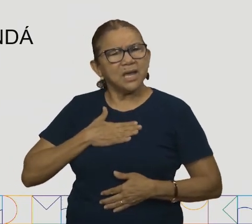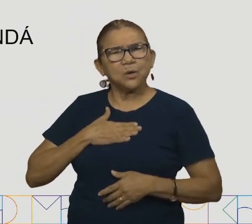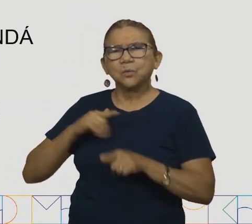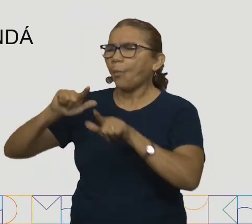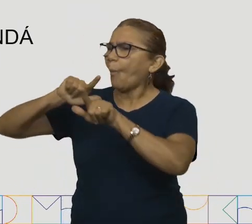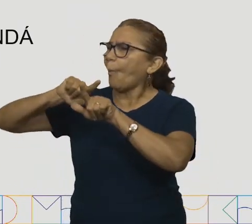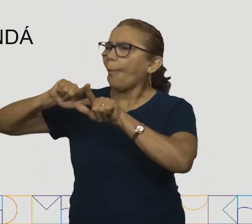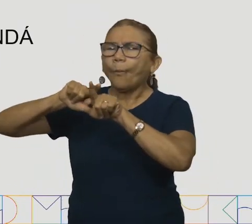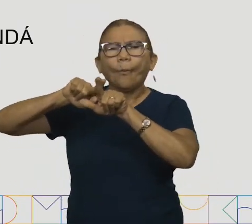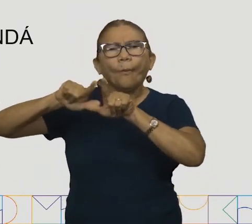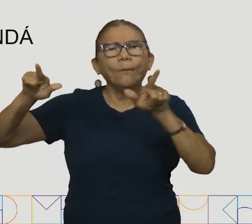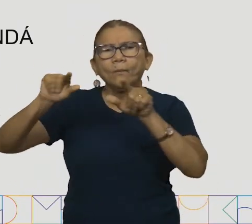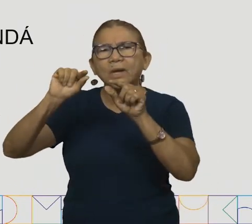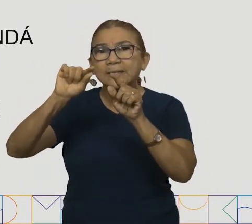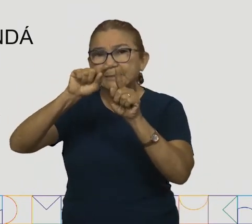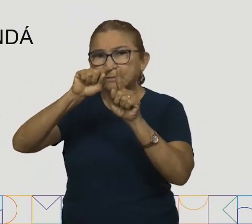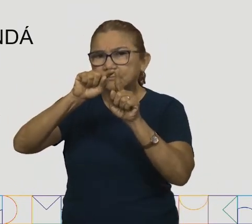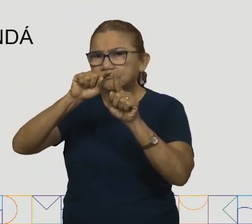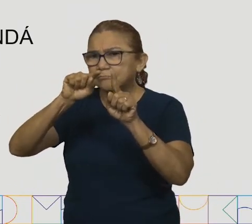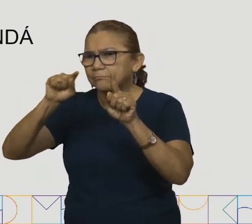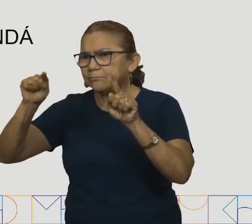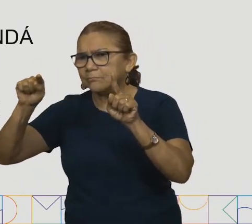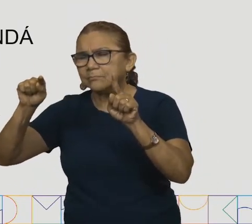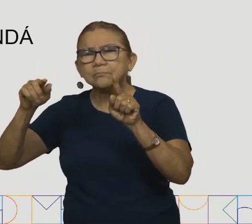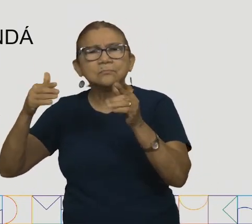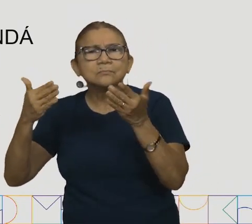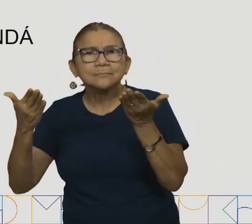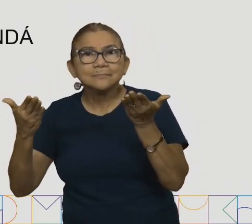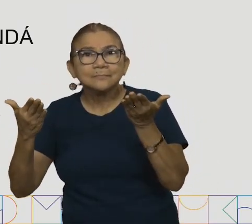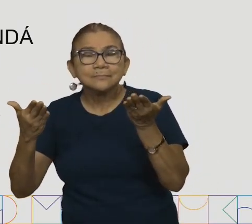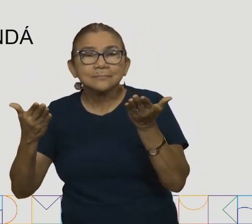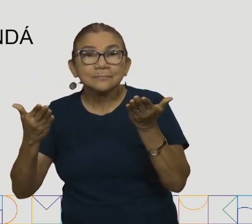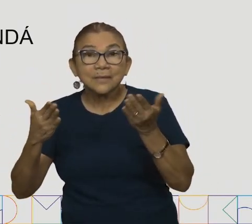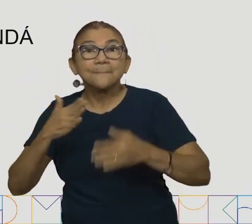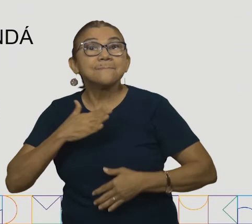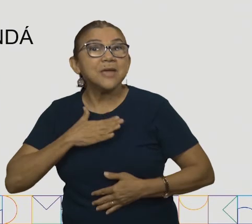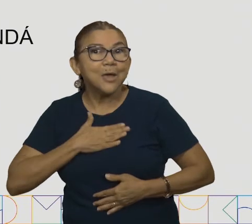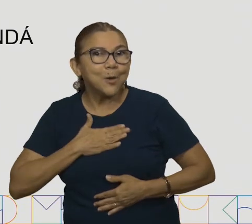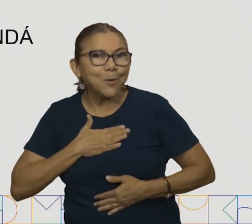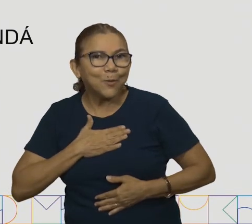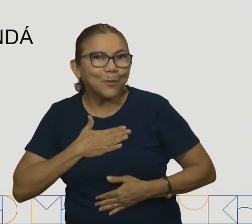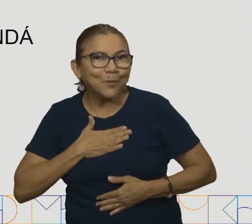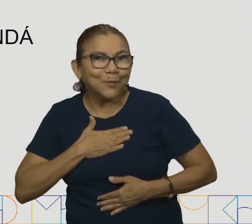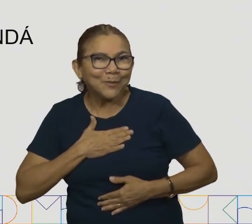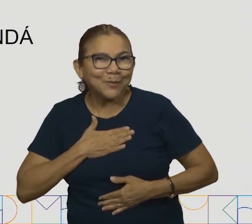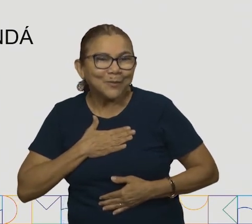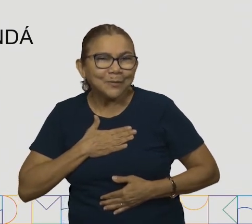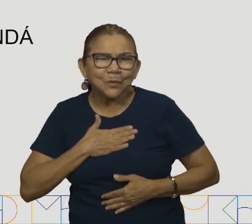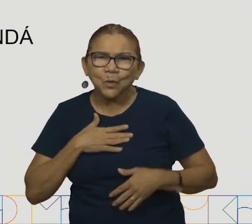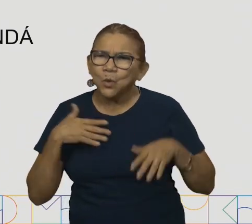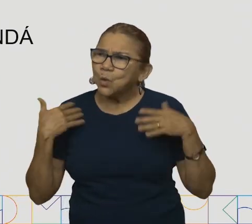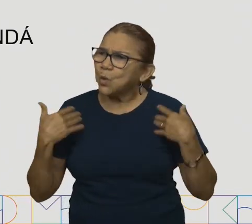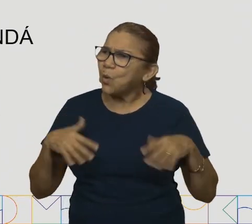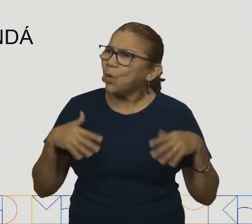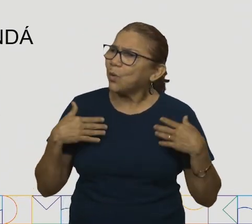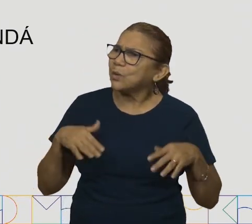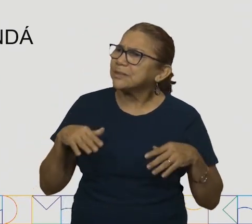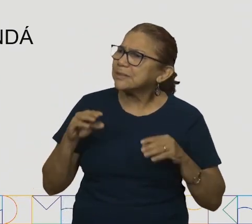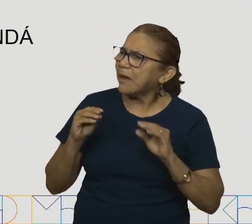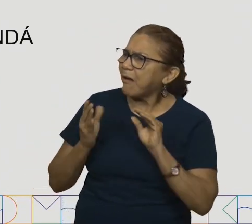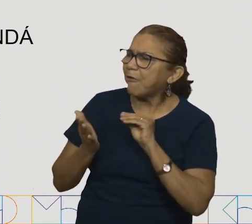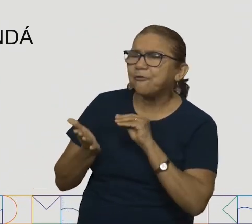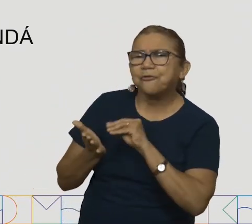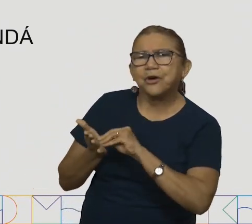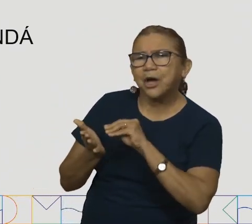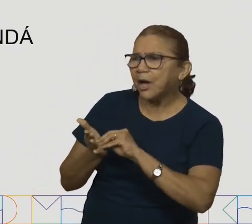que é isso, crianças? Vamos ver daqui a pouquinho, tá bom? E agora? Meu? Meu? o que será que é